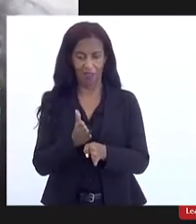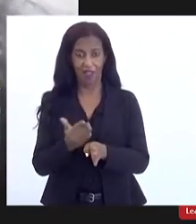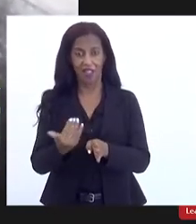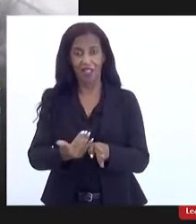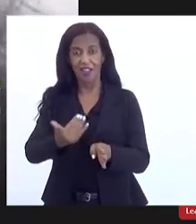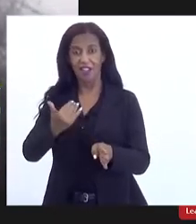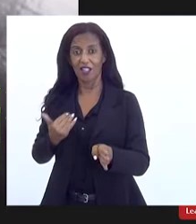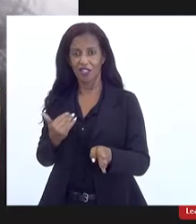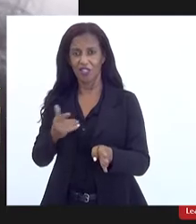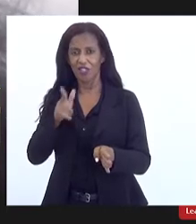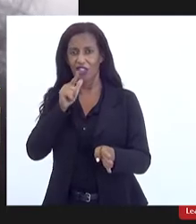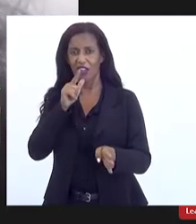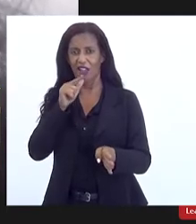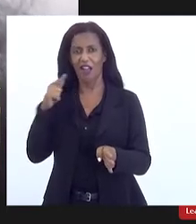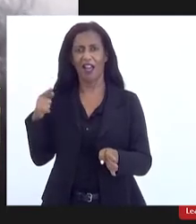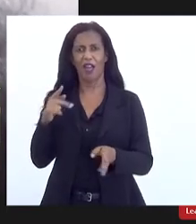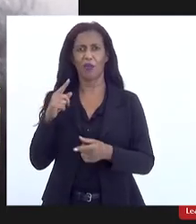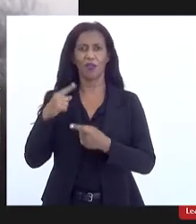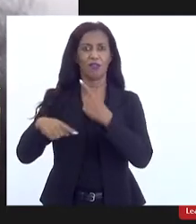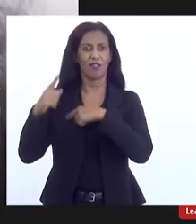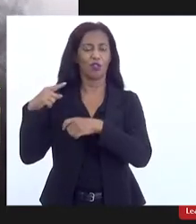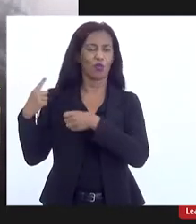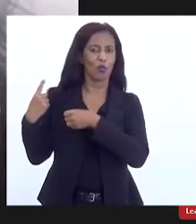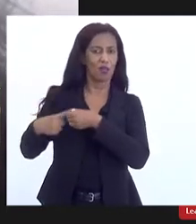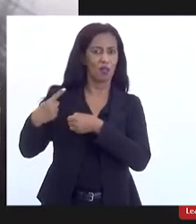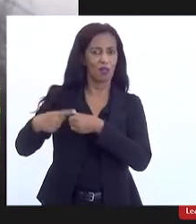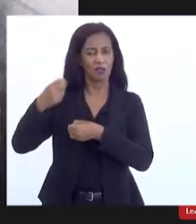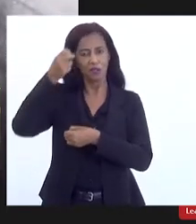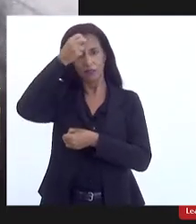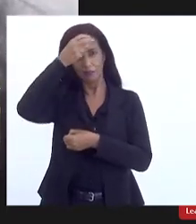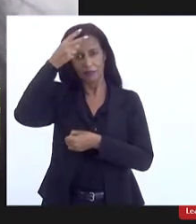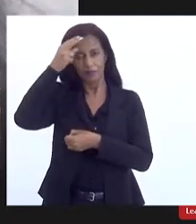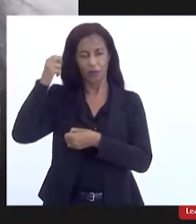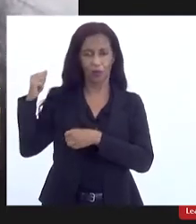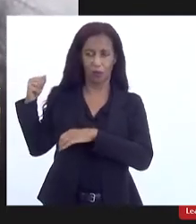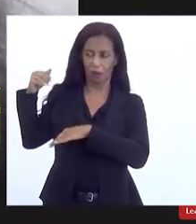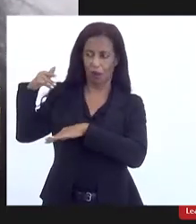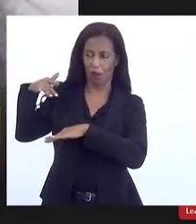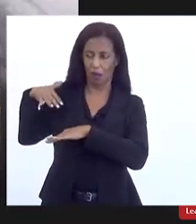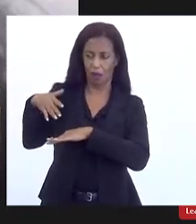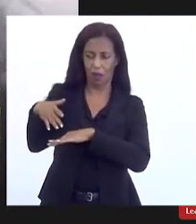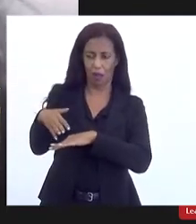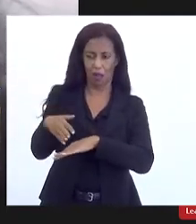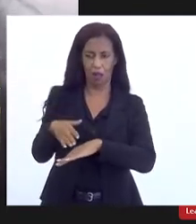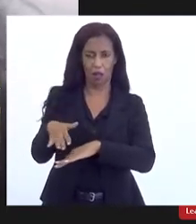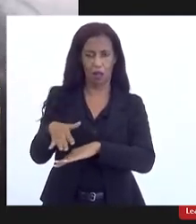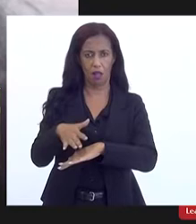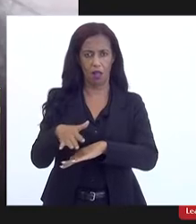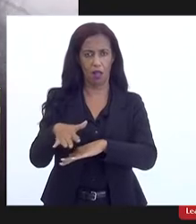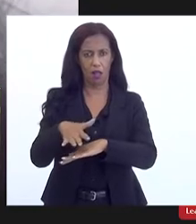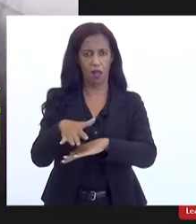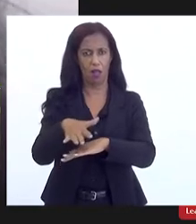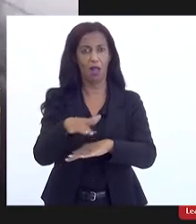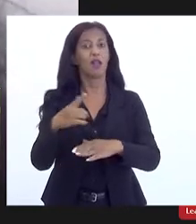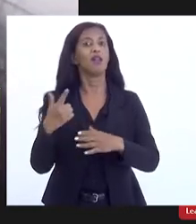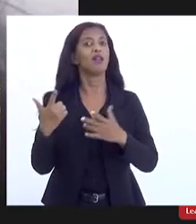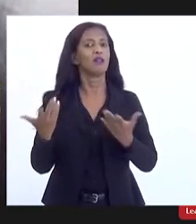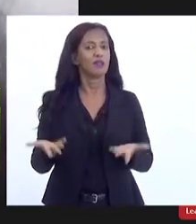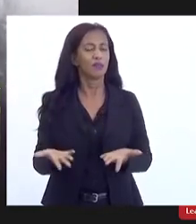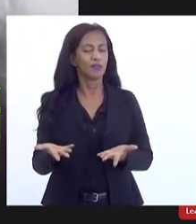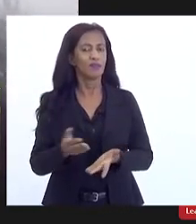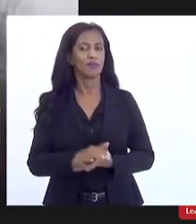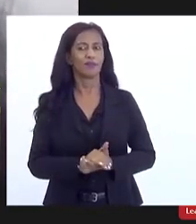a água que vem de Volta Redonda Barra Mansa de Resende São Paulo Minas Gerais